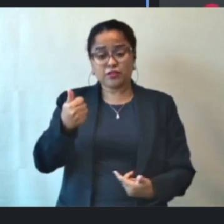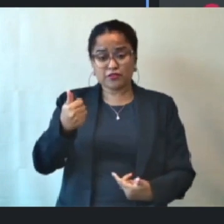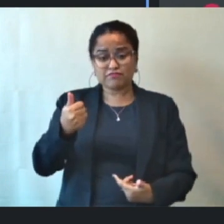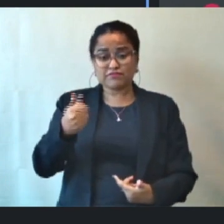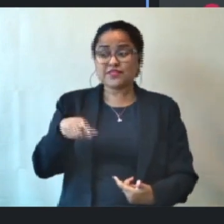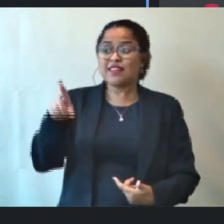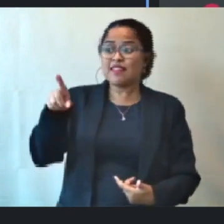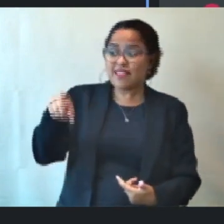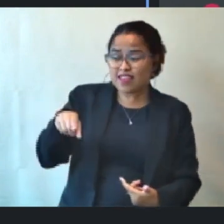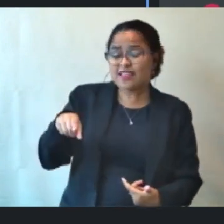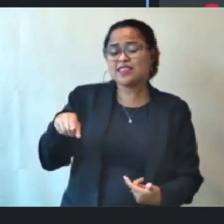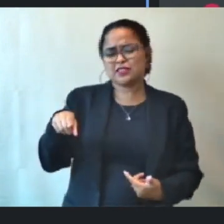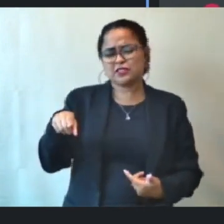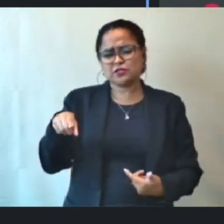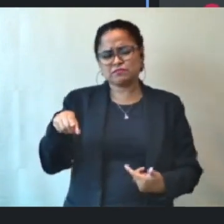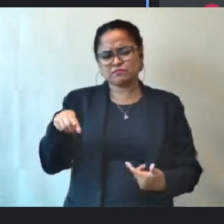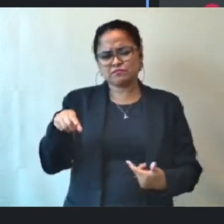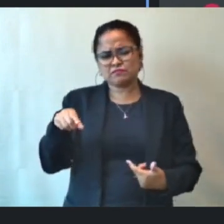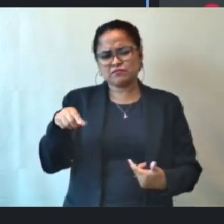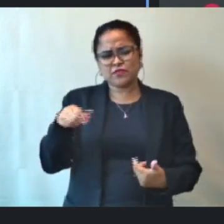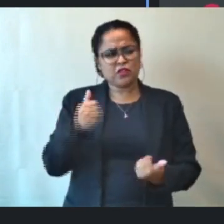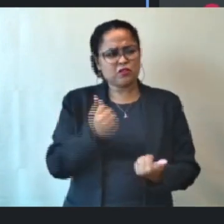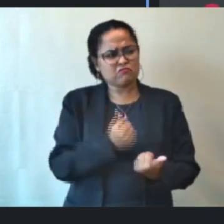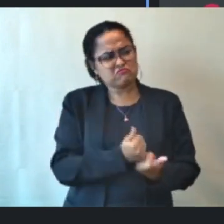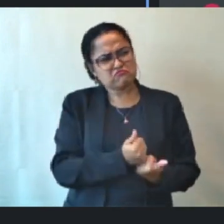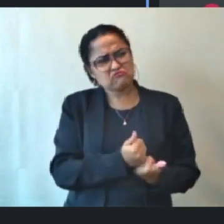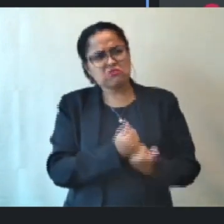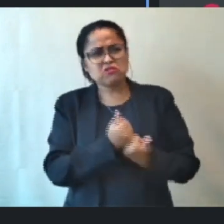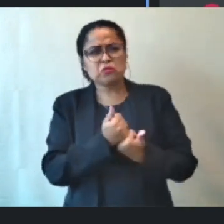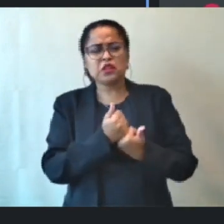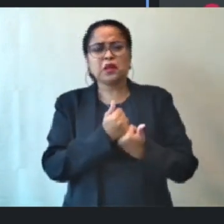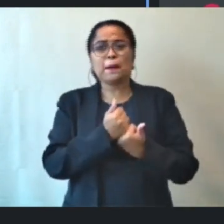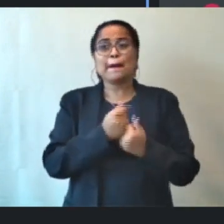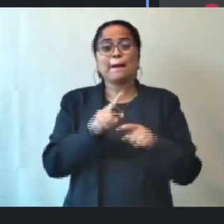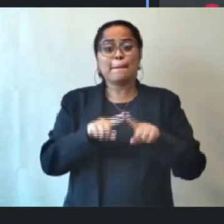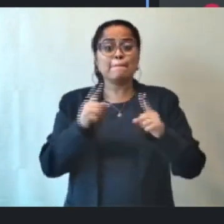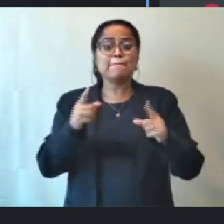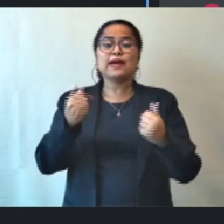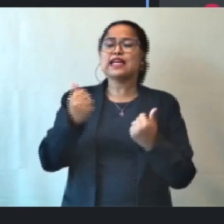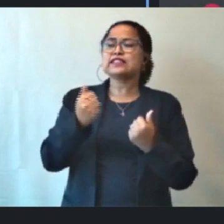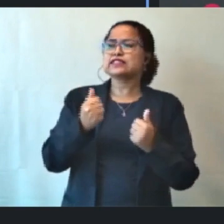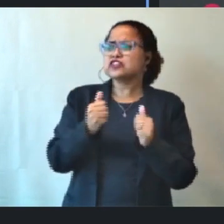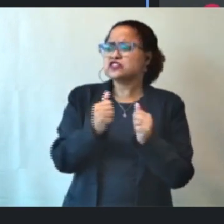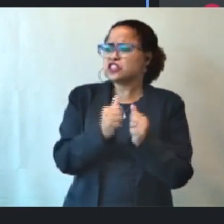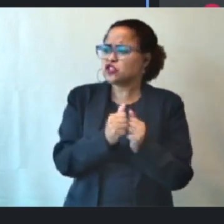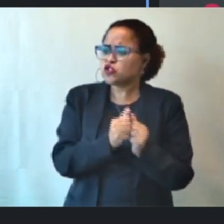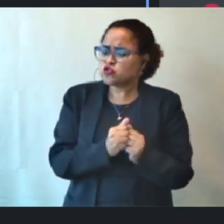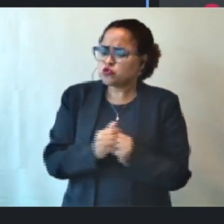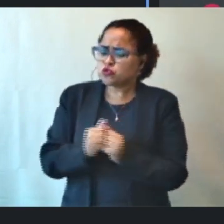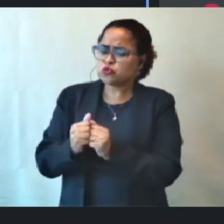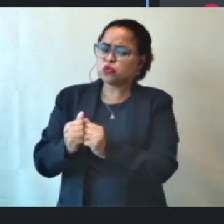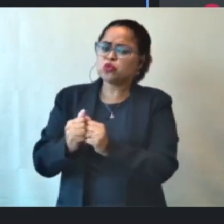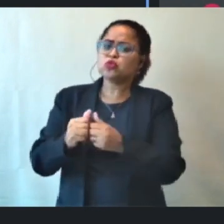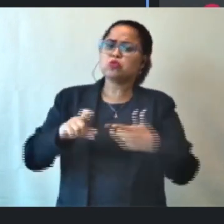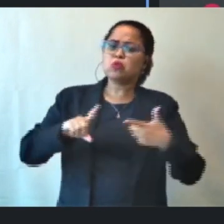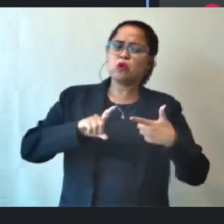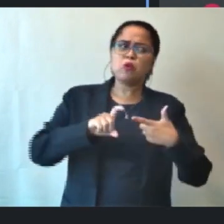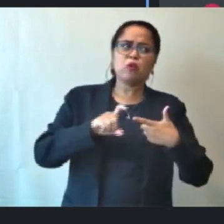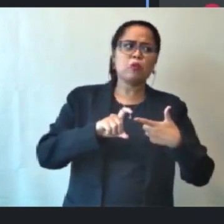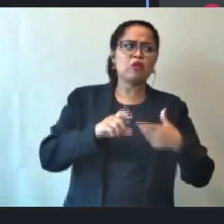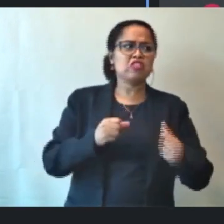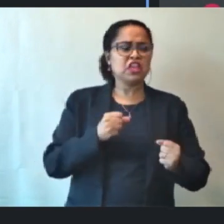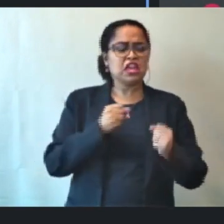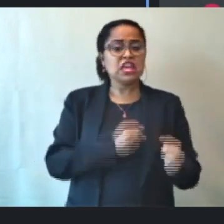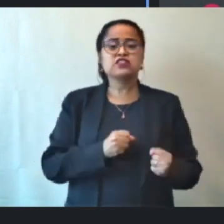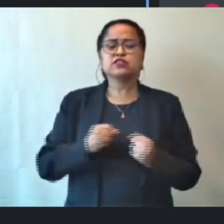obviamente, não ser subserviente, mas andasse em consonância com o Poder Executivo naquilo que é de importante para a cidade do